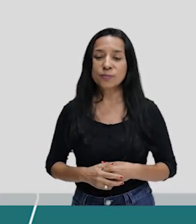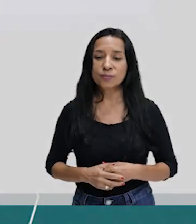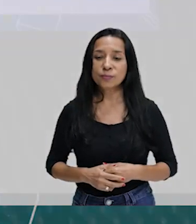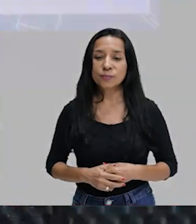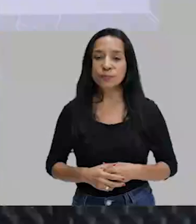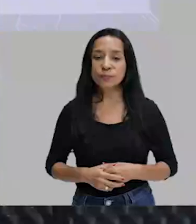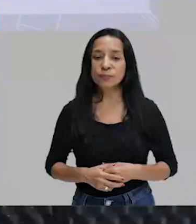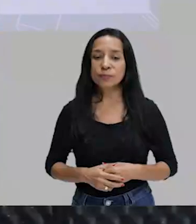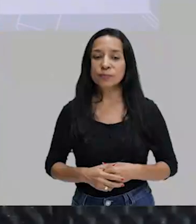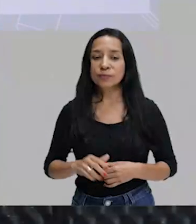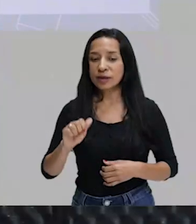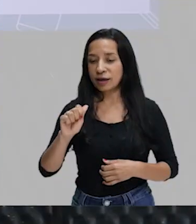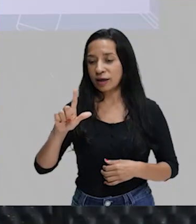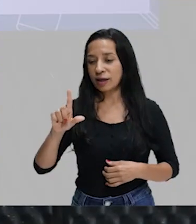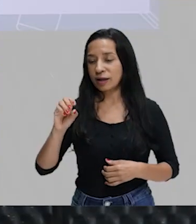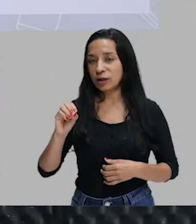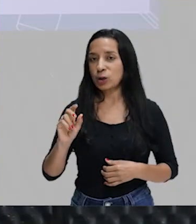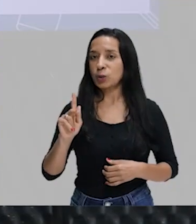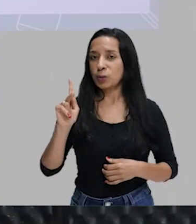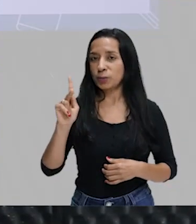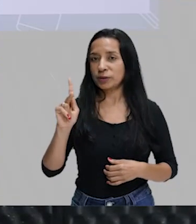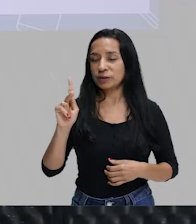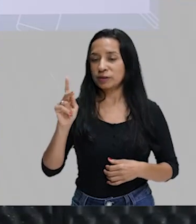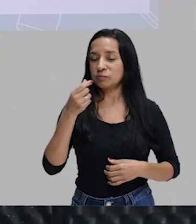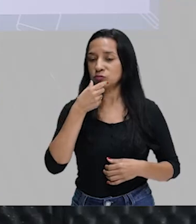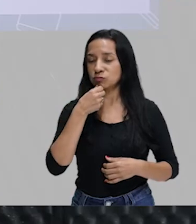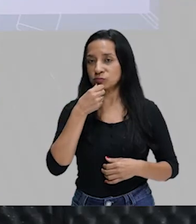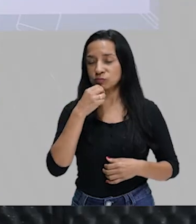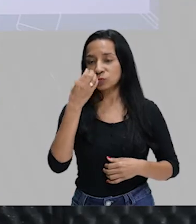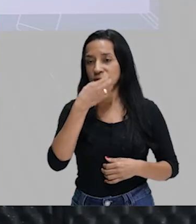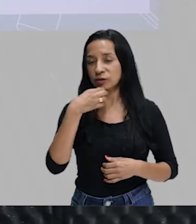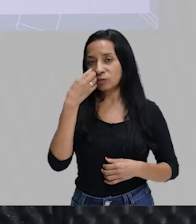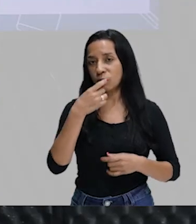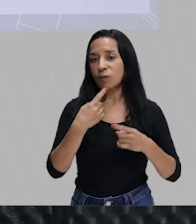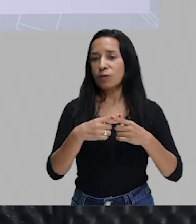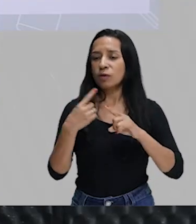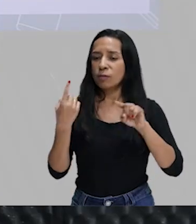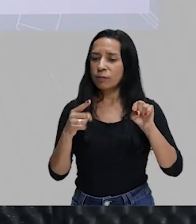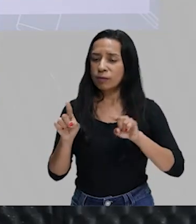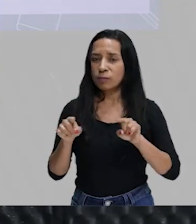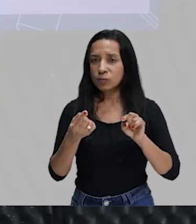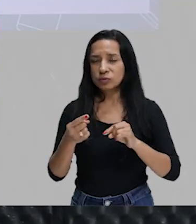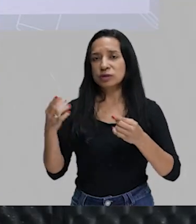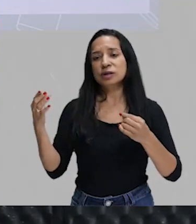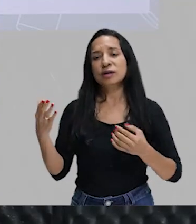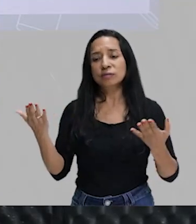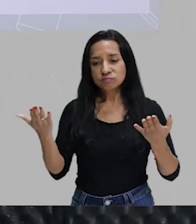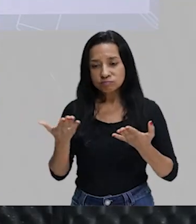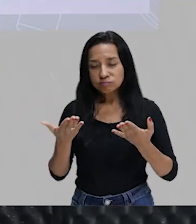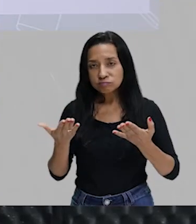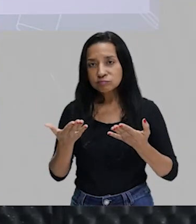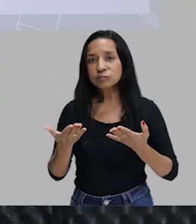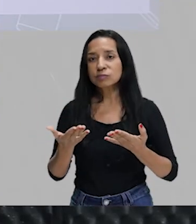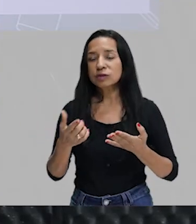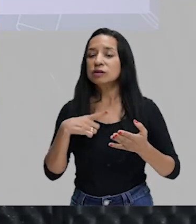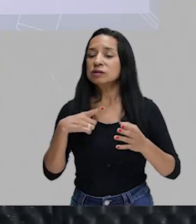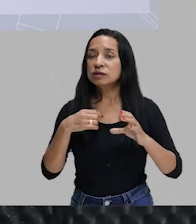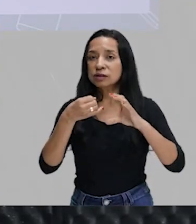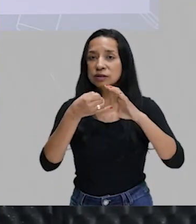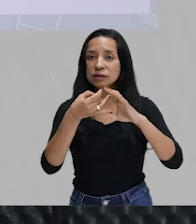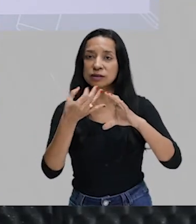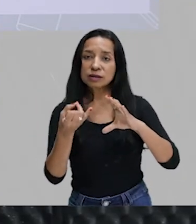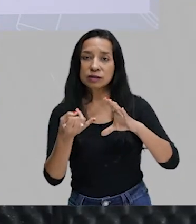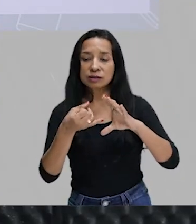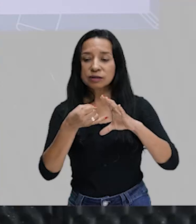injurada. Gente, essa música é do Alok, é muito louca, né? Mas eu trouxe, porque é uma canção atual e trabalha também. Traz para nós características